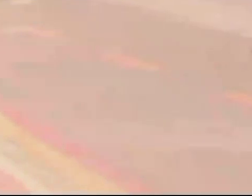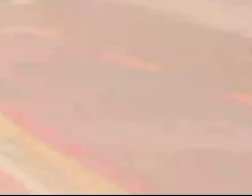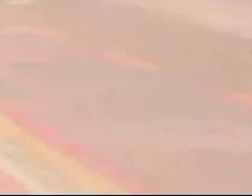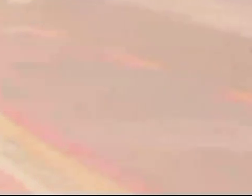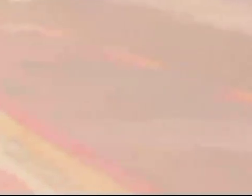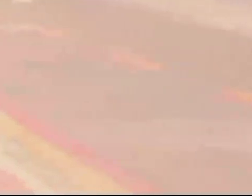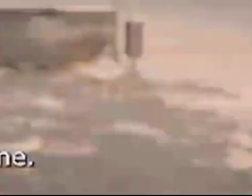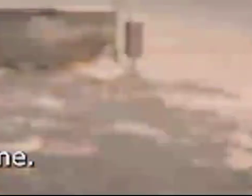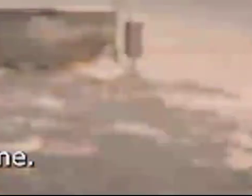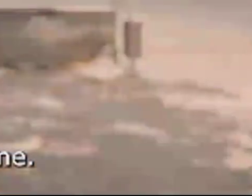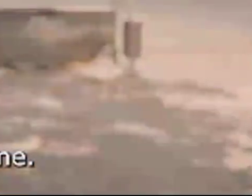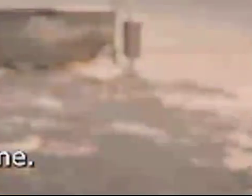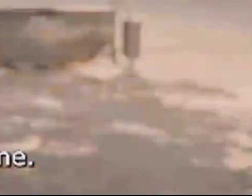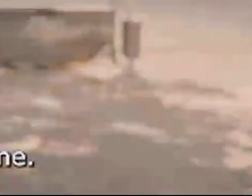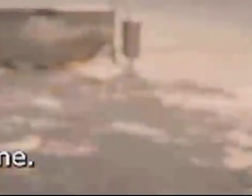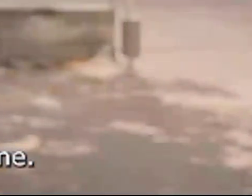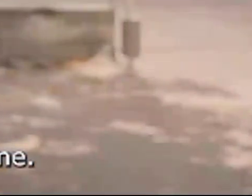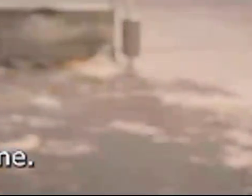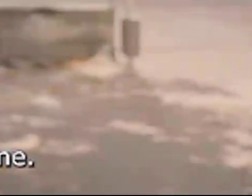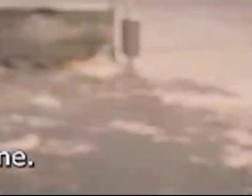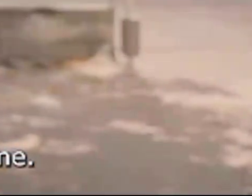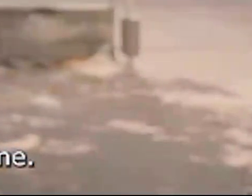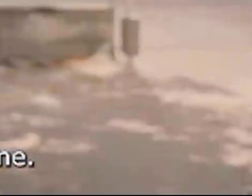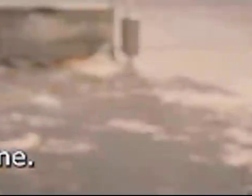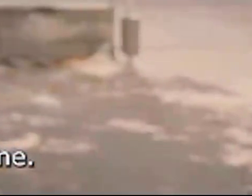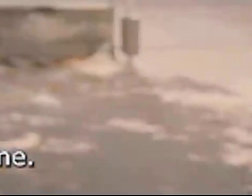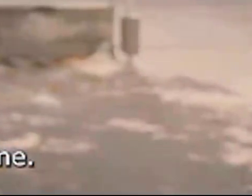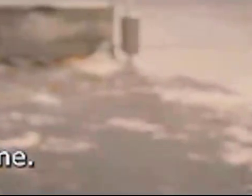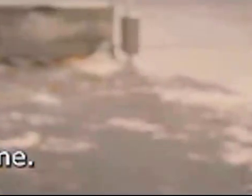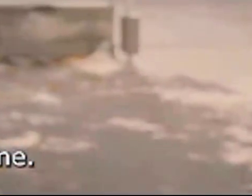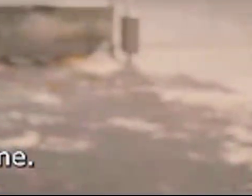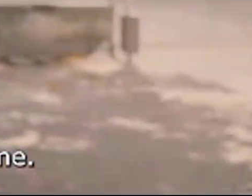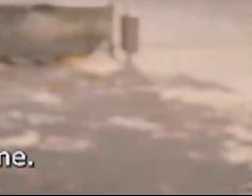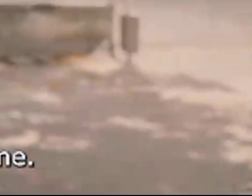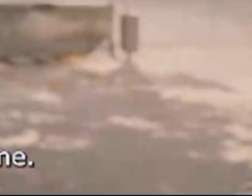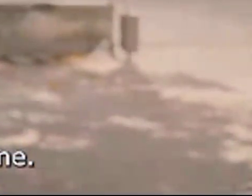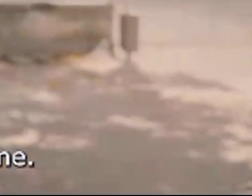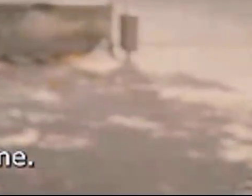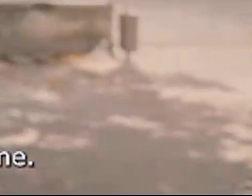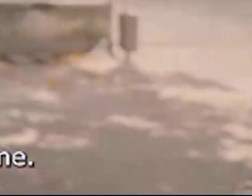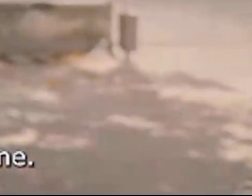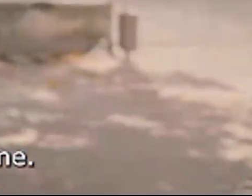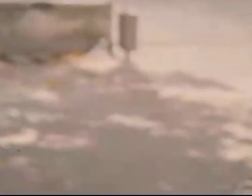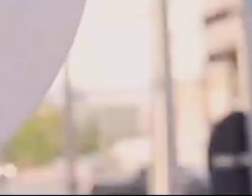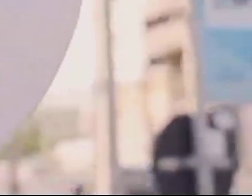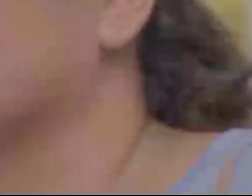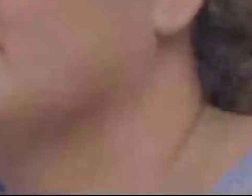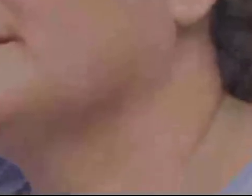seria bom esse um e cinquenta ali a cada dia no final do mês faz uma diferença enorme